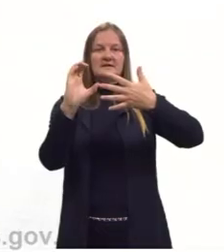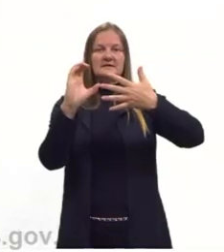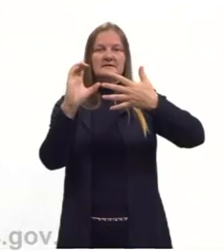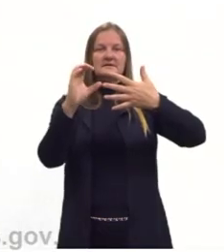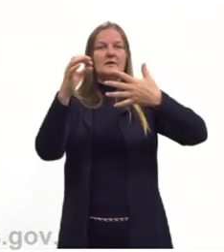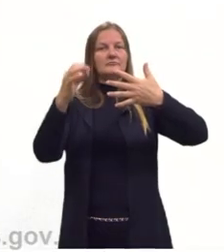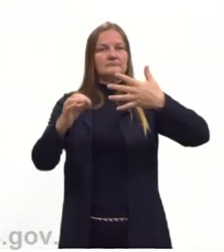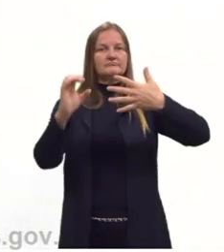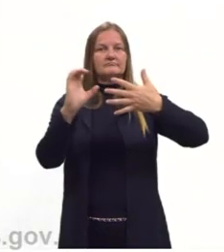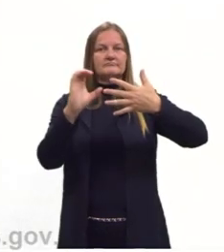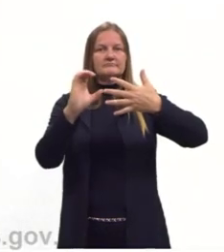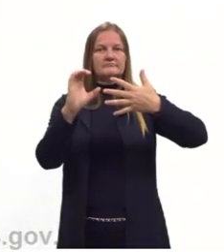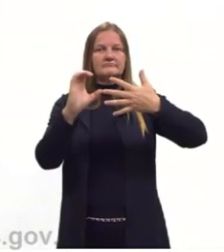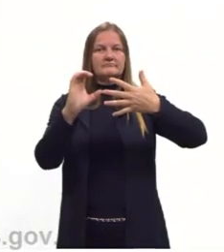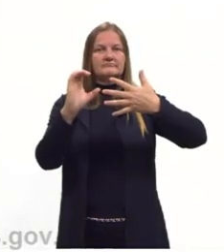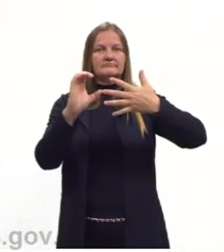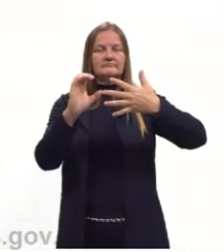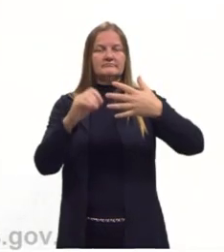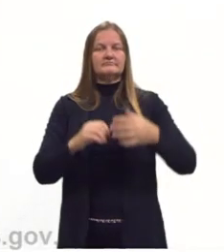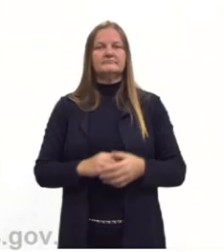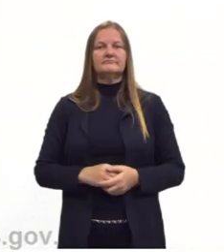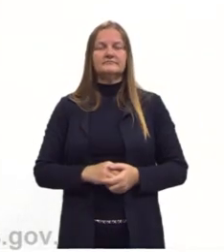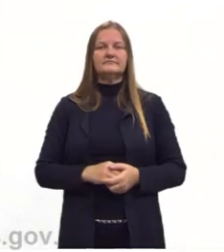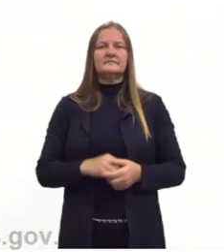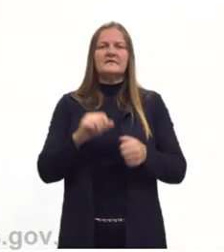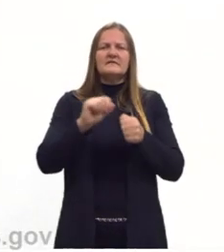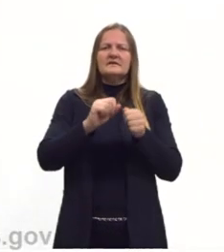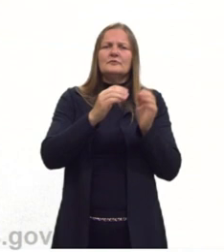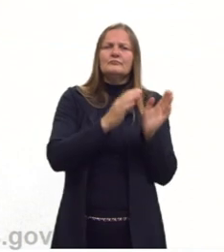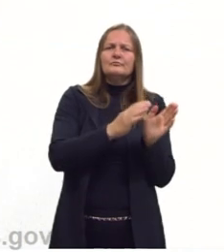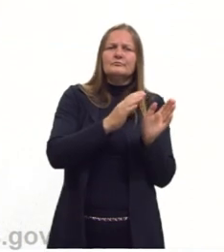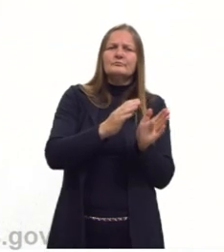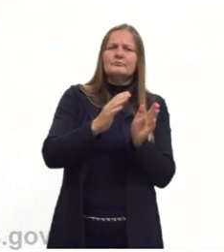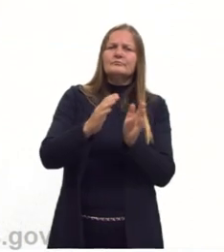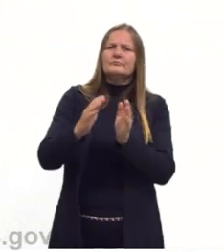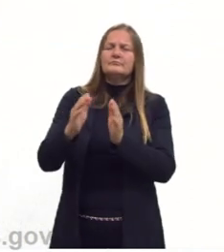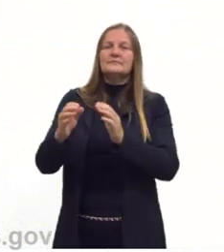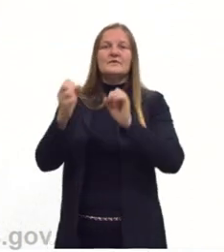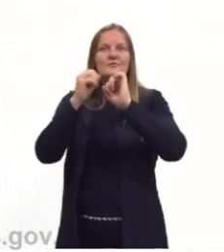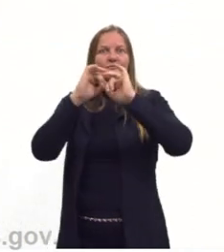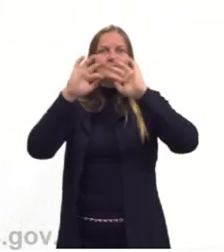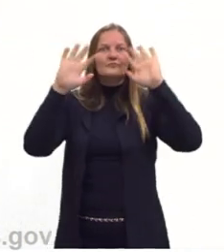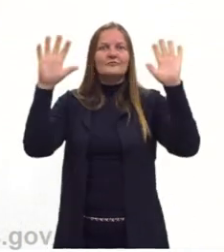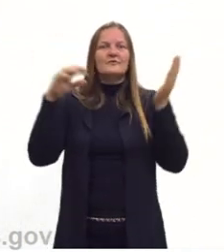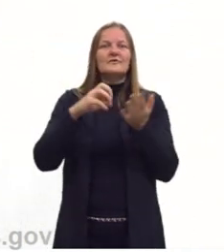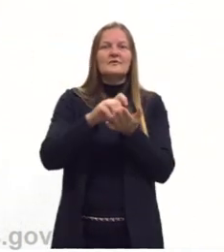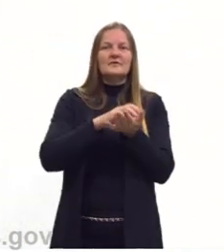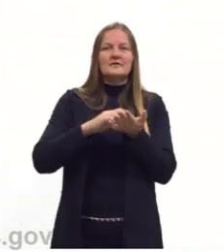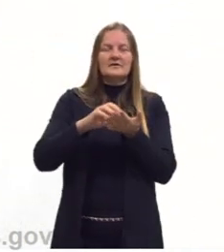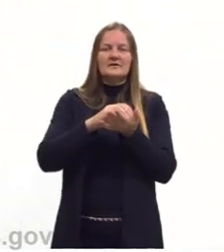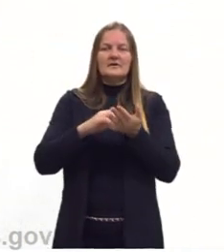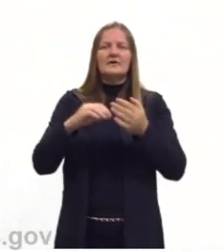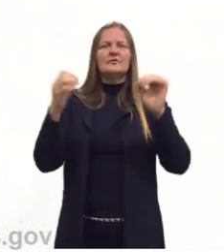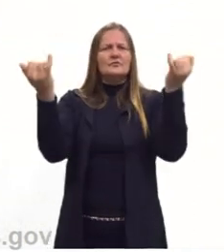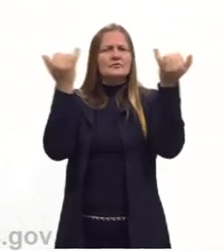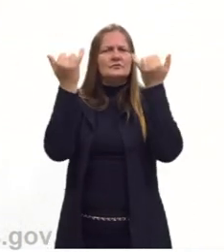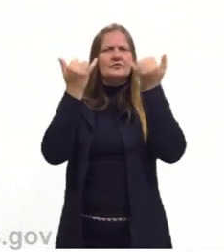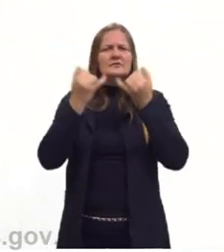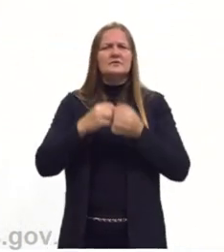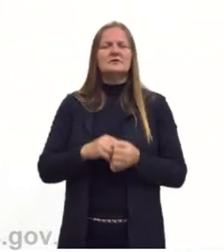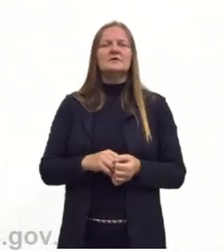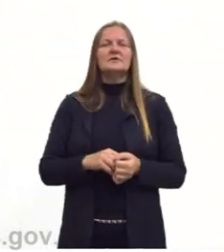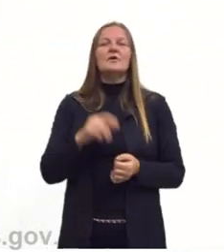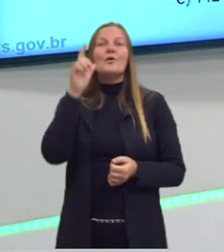questão. Então, fazendo o passo a passo, fazendo toda a interpretação dos cálculos ali do enunciado, a gente consegue